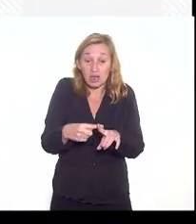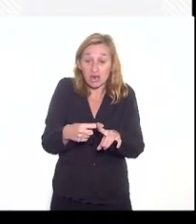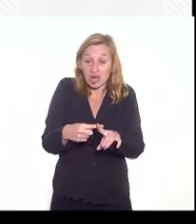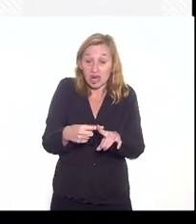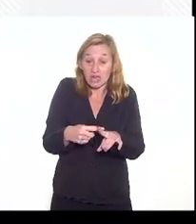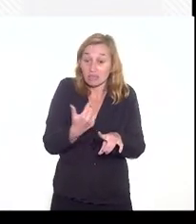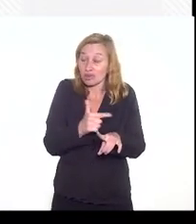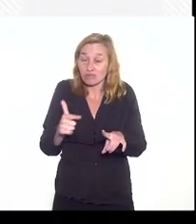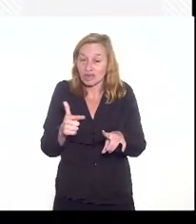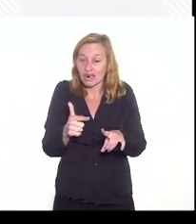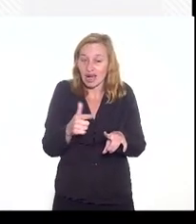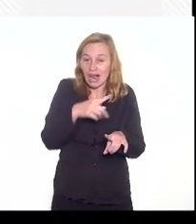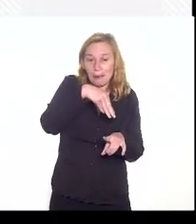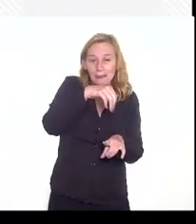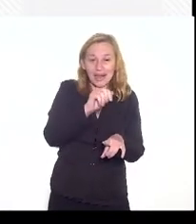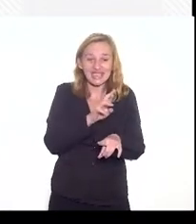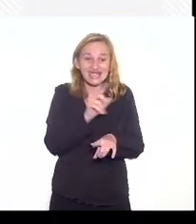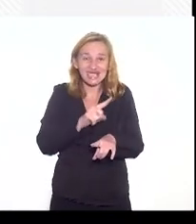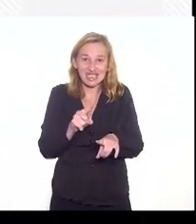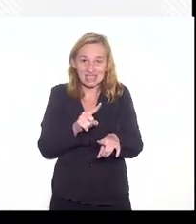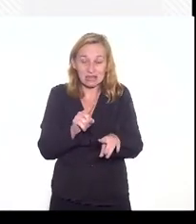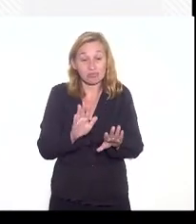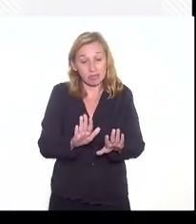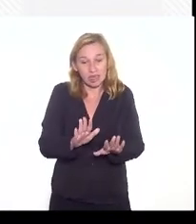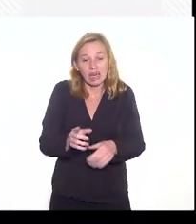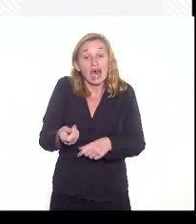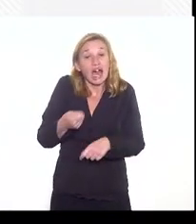dessa matriz. Então, a análise econômica